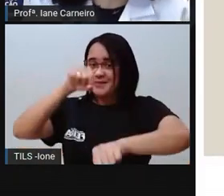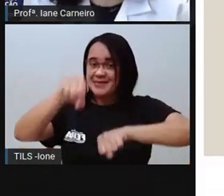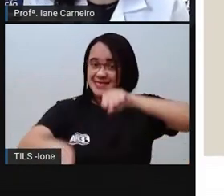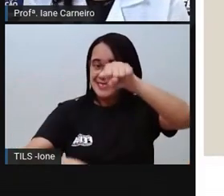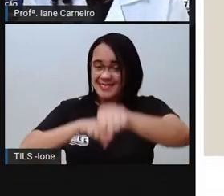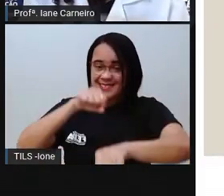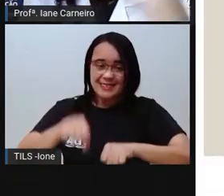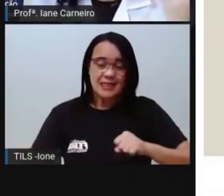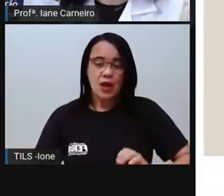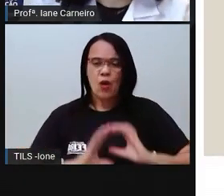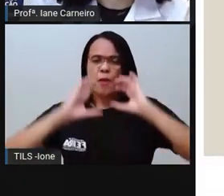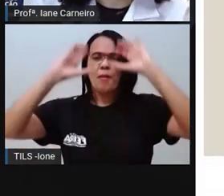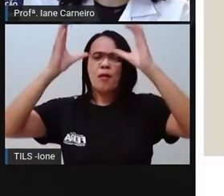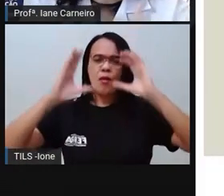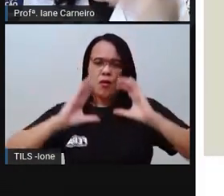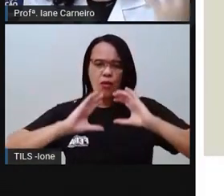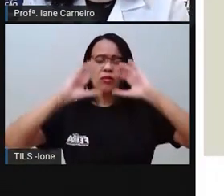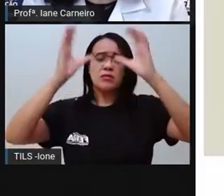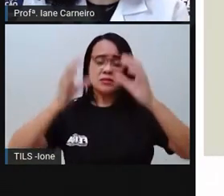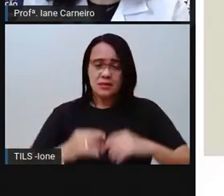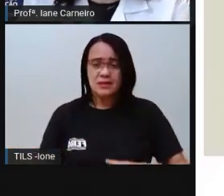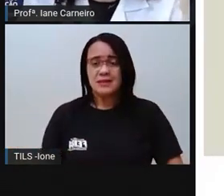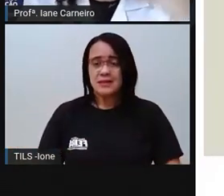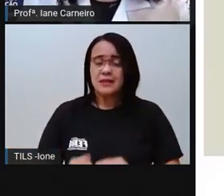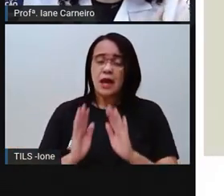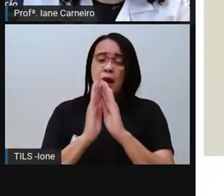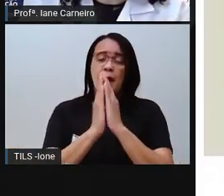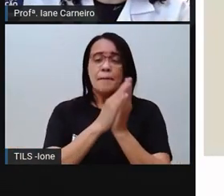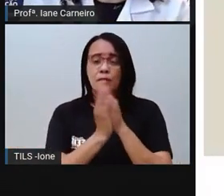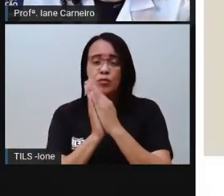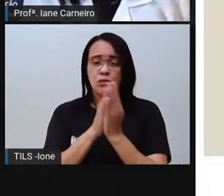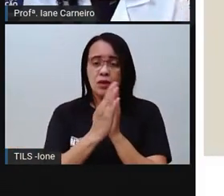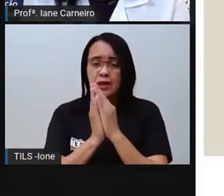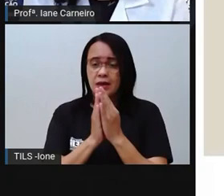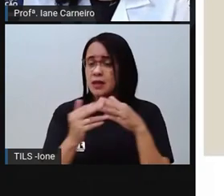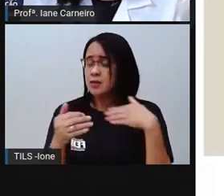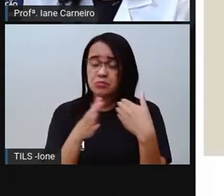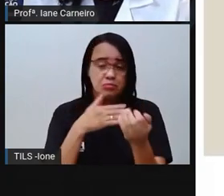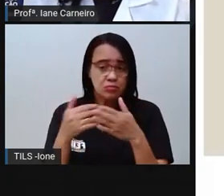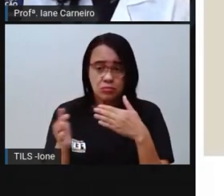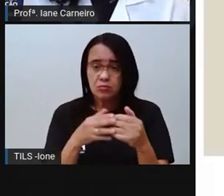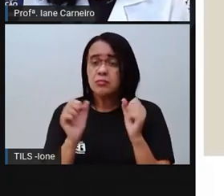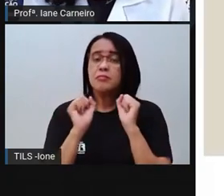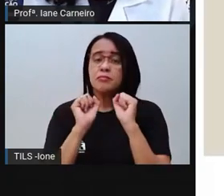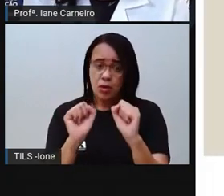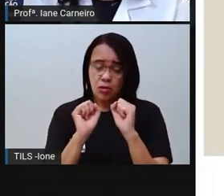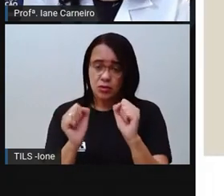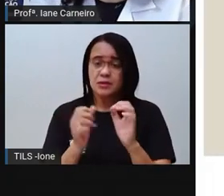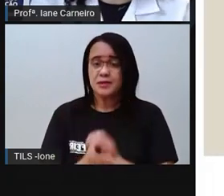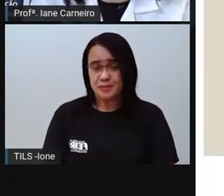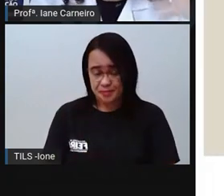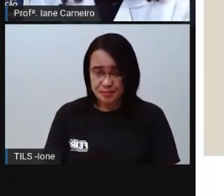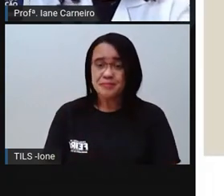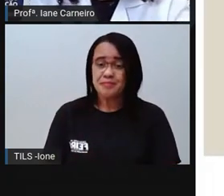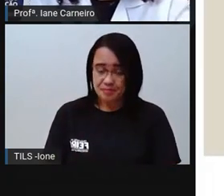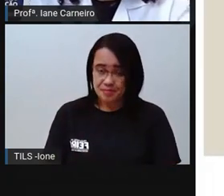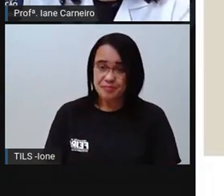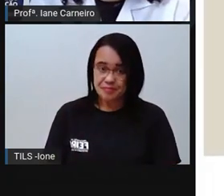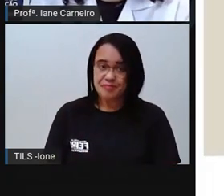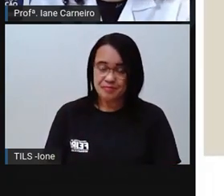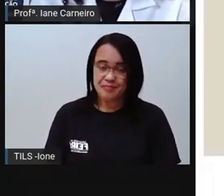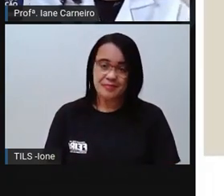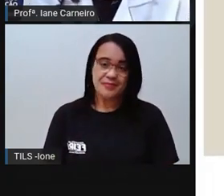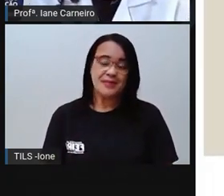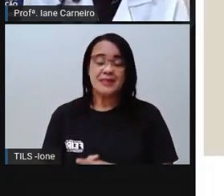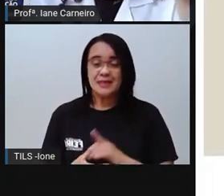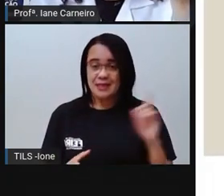de bola, de boneca, do que você gostar e você tiver em casa. A pró demorou muito tempo para ganhar a bicicleta. A pró só ganhou a bicicleta